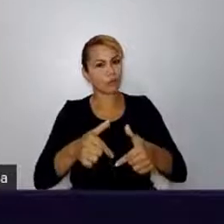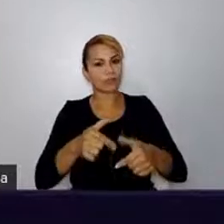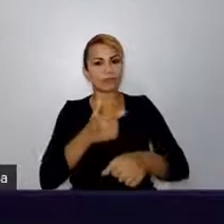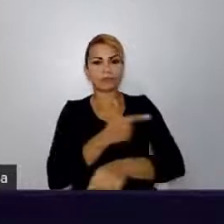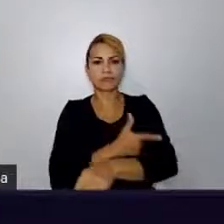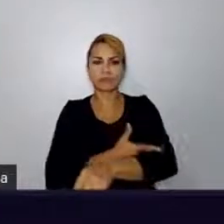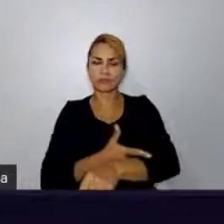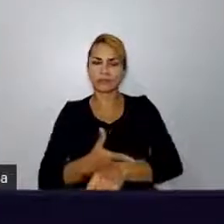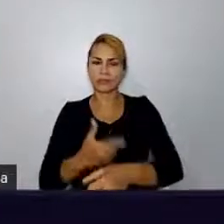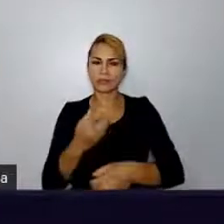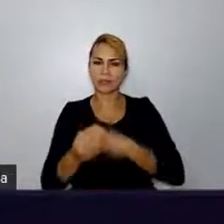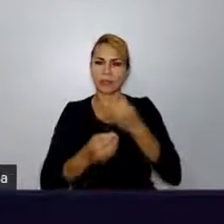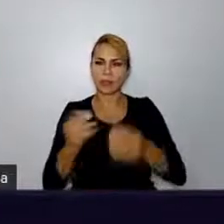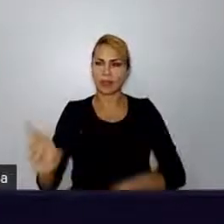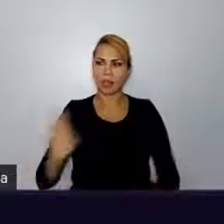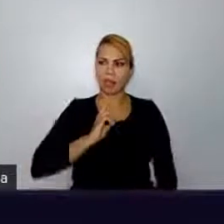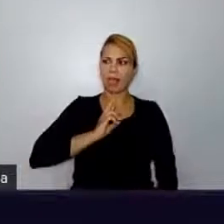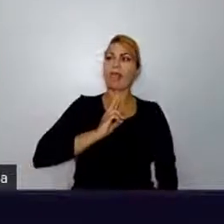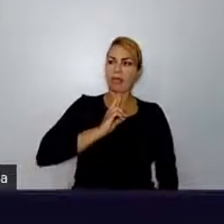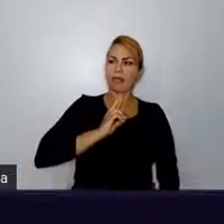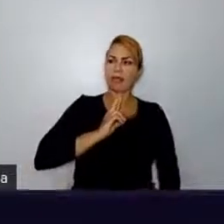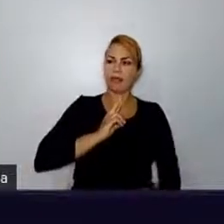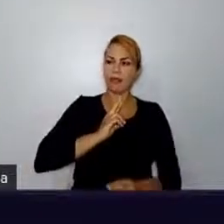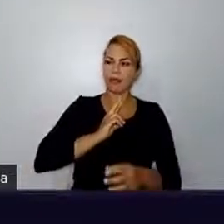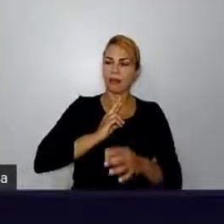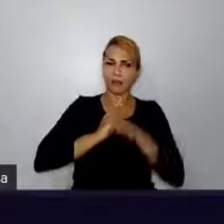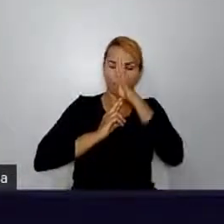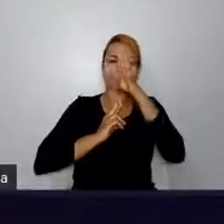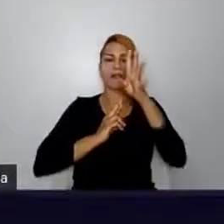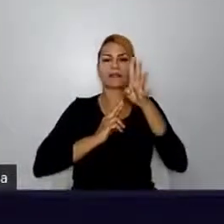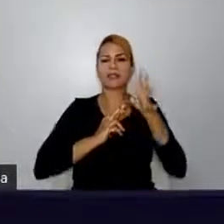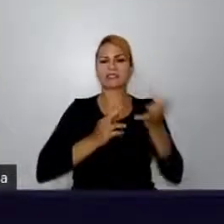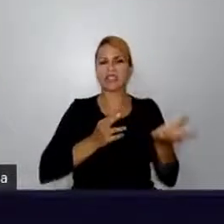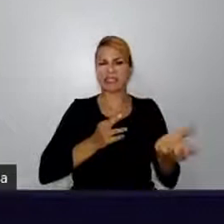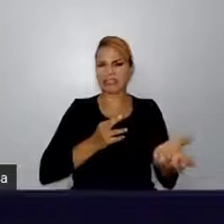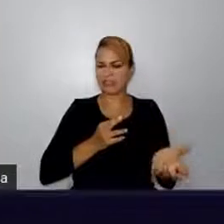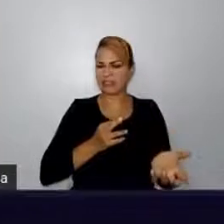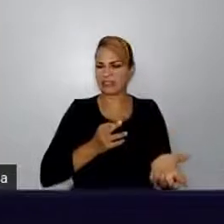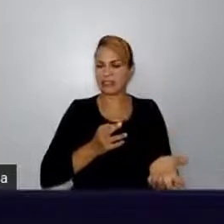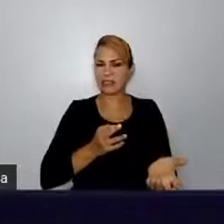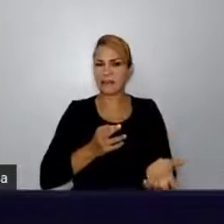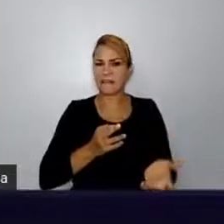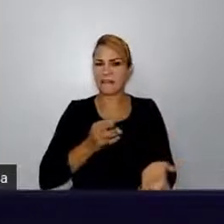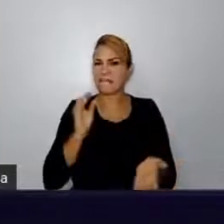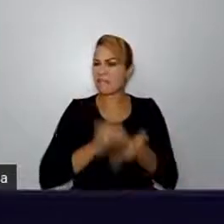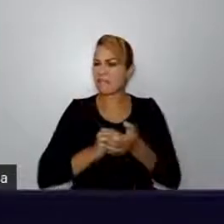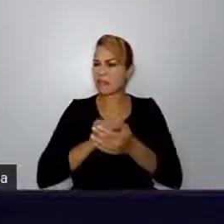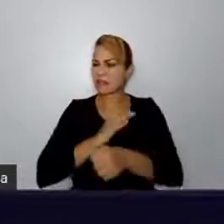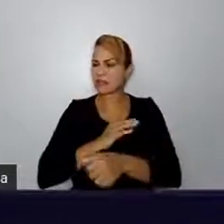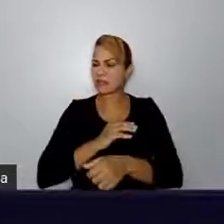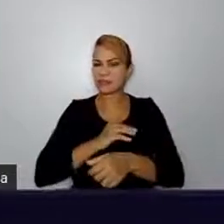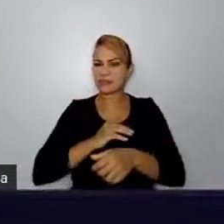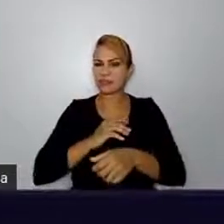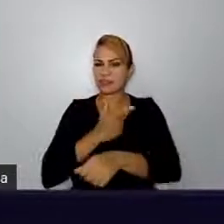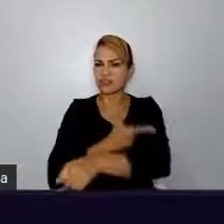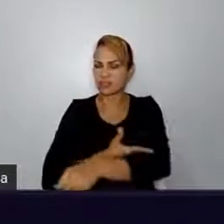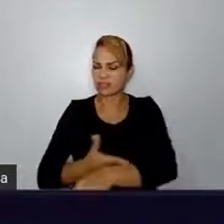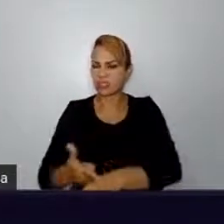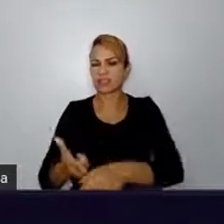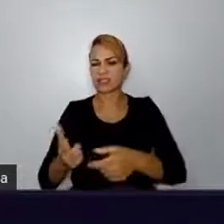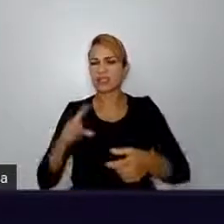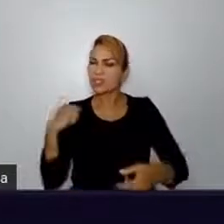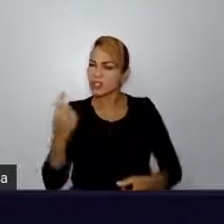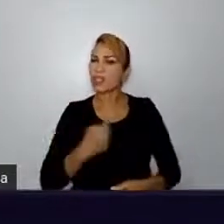se sente, ao invés de, tipo, ah, seu escroto, etc. Tipo, a gente precisa